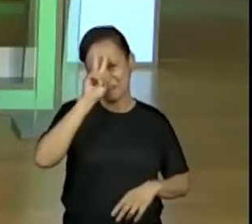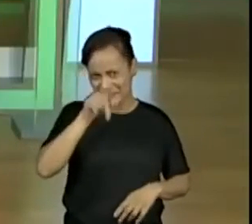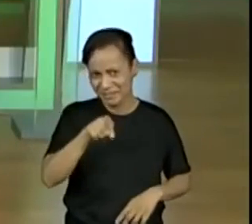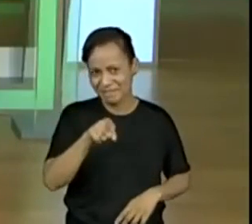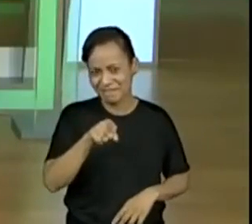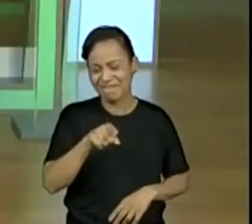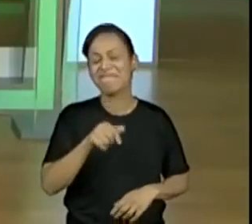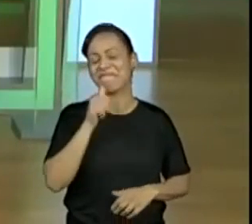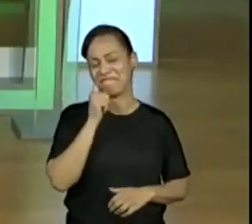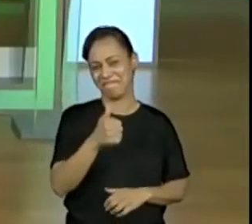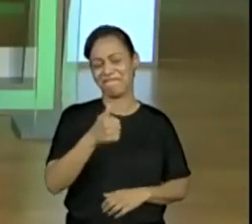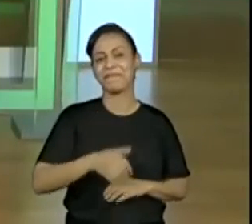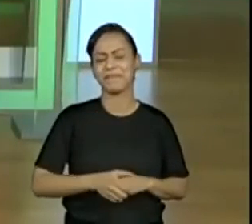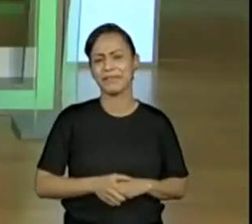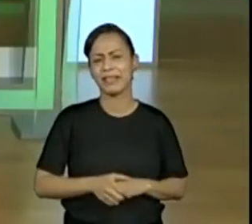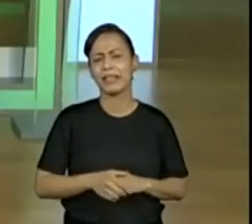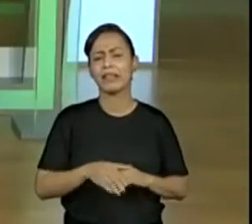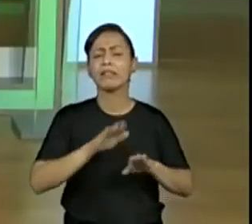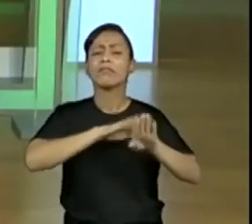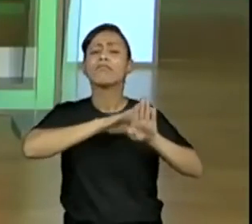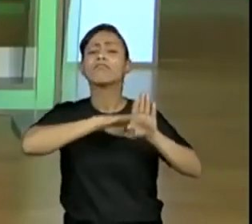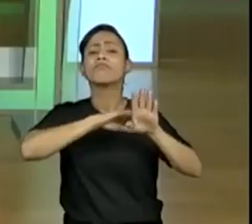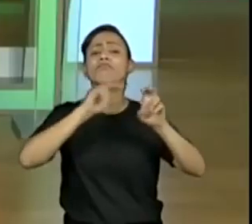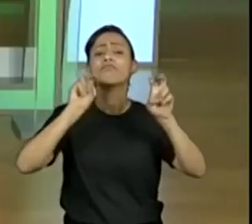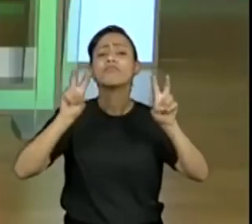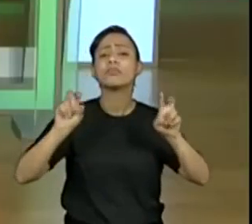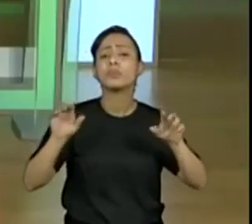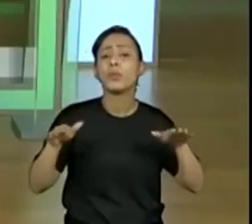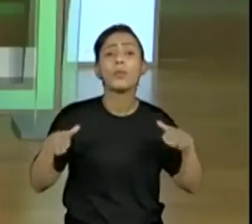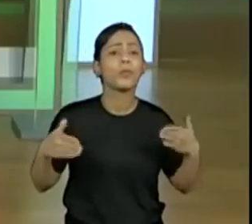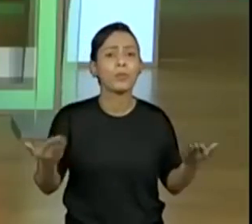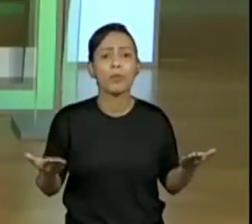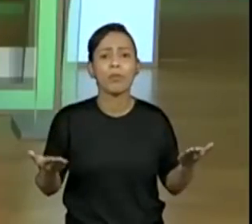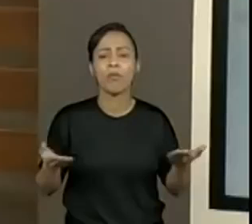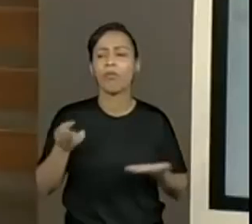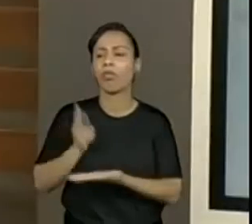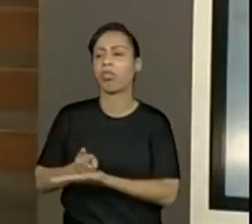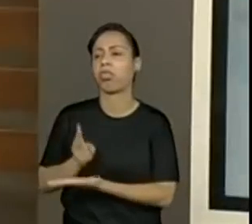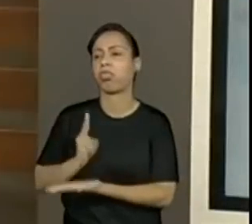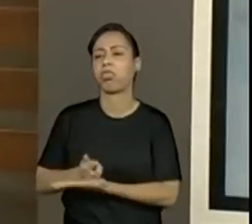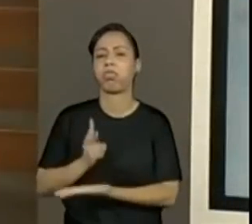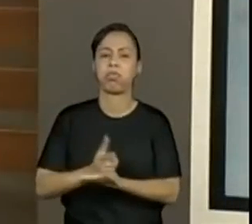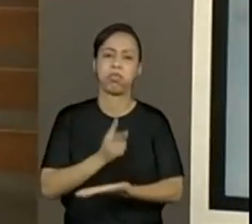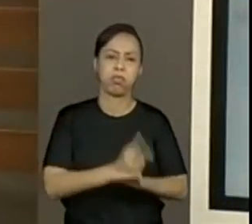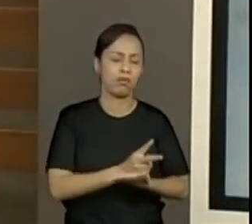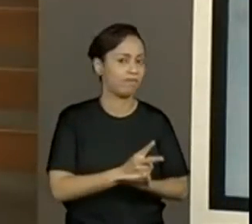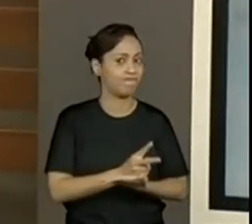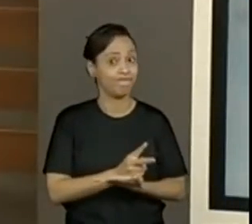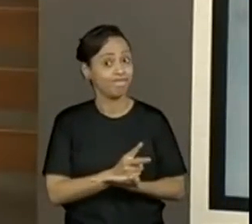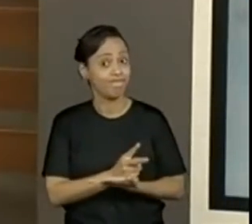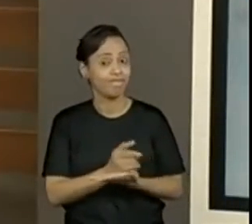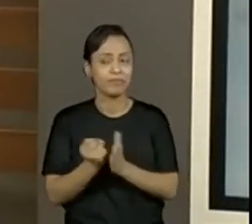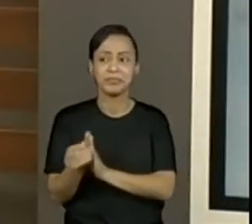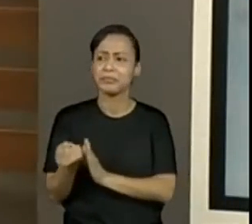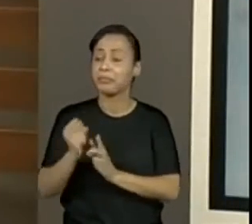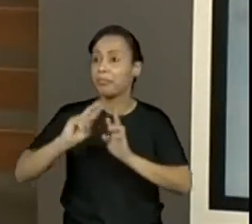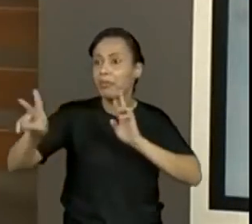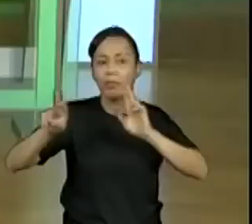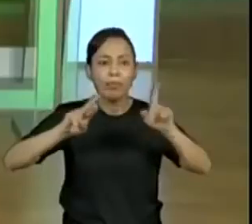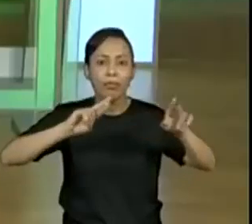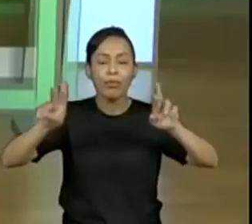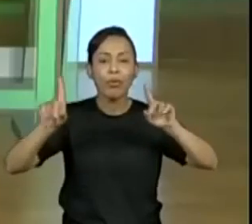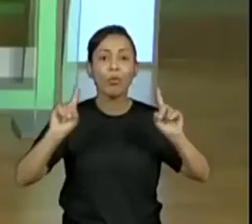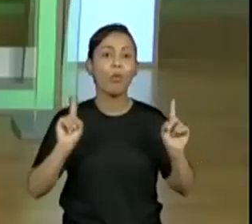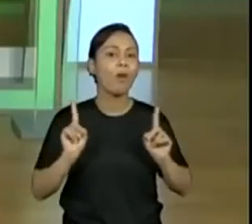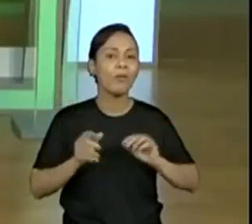O que tinha? Do que tratava? Será que só tem um tipo de assunto? Ou vai ter vários? É. Normalmente